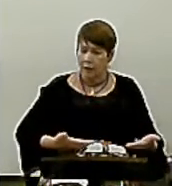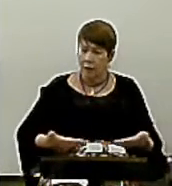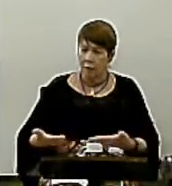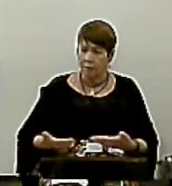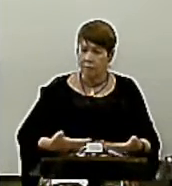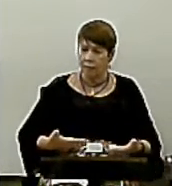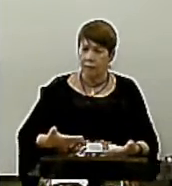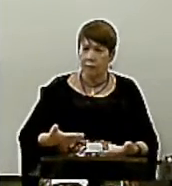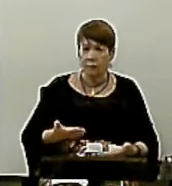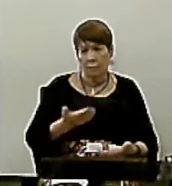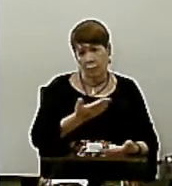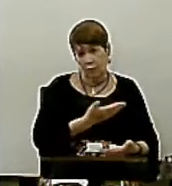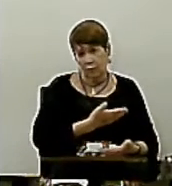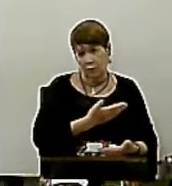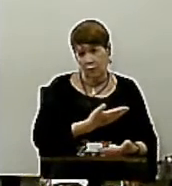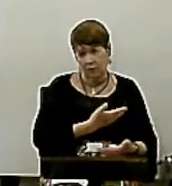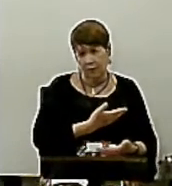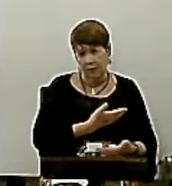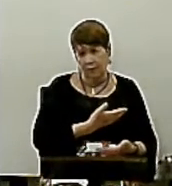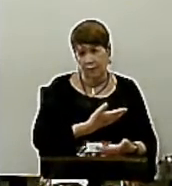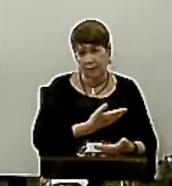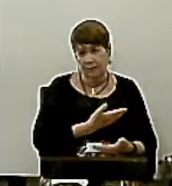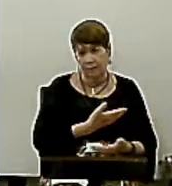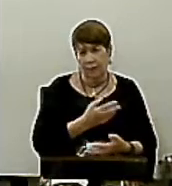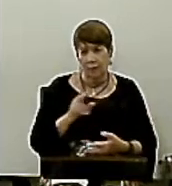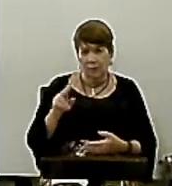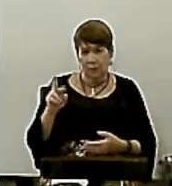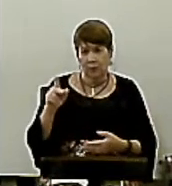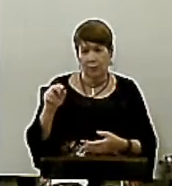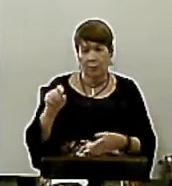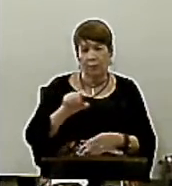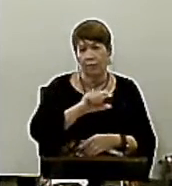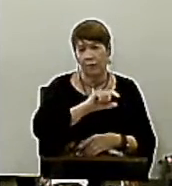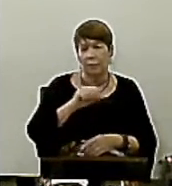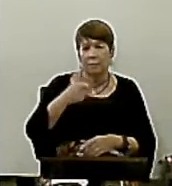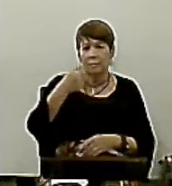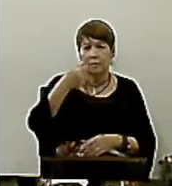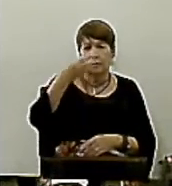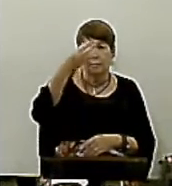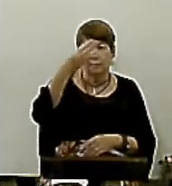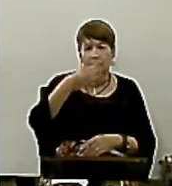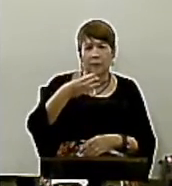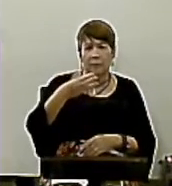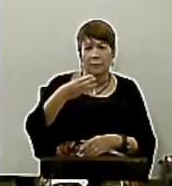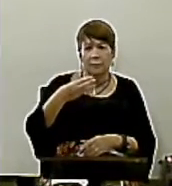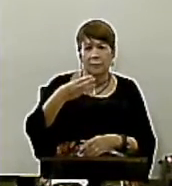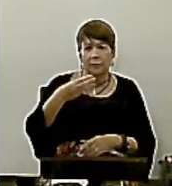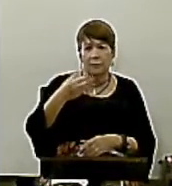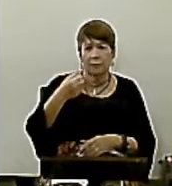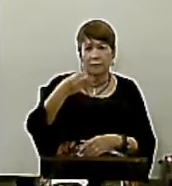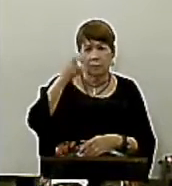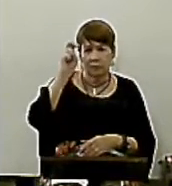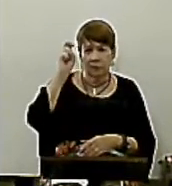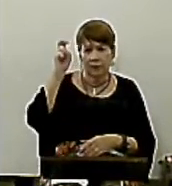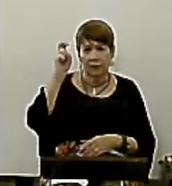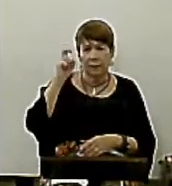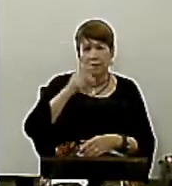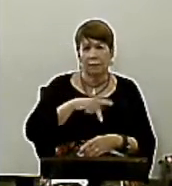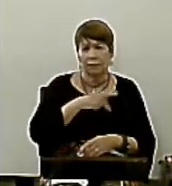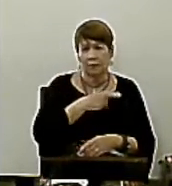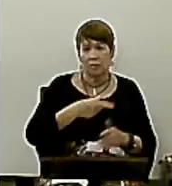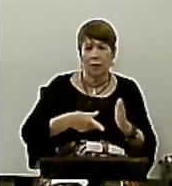A Deus E a ele mesmo Versículo 13 E também O versículo 15 Paulo diz